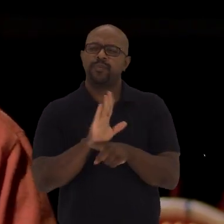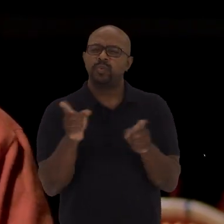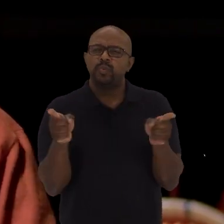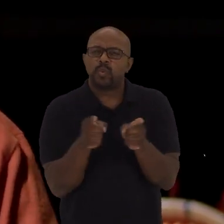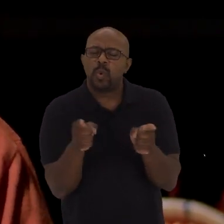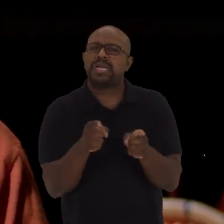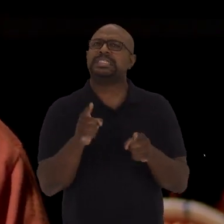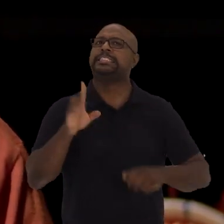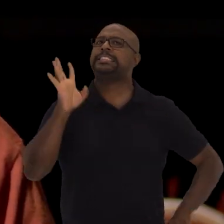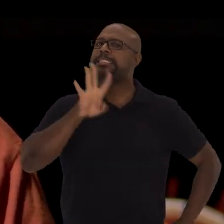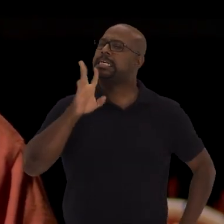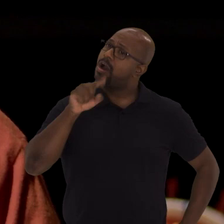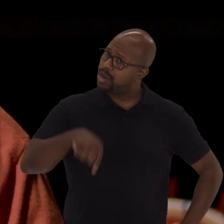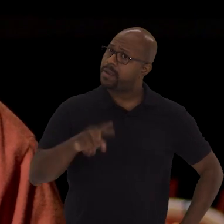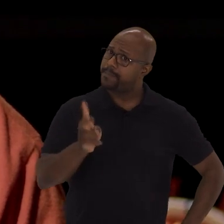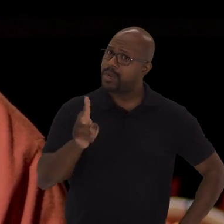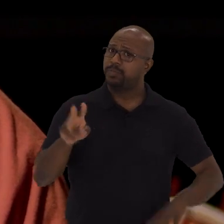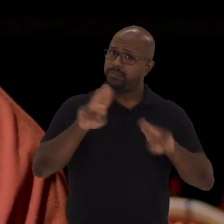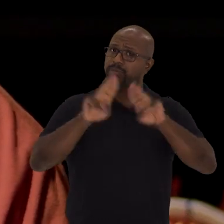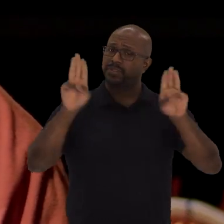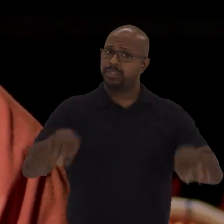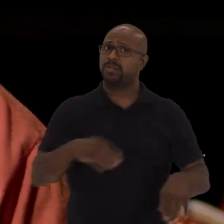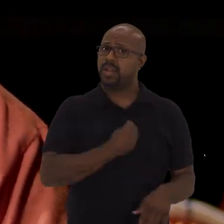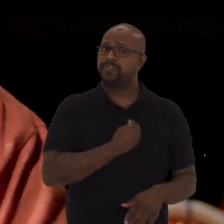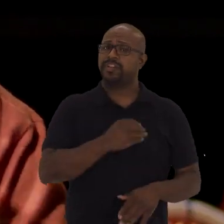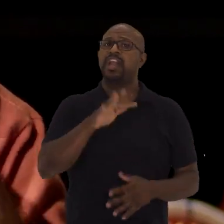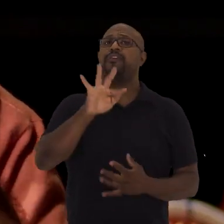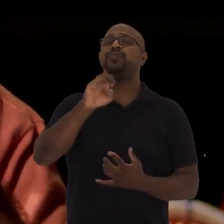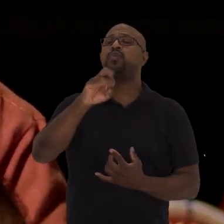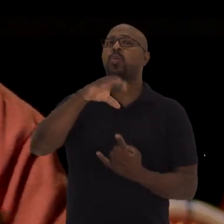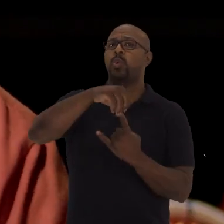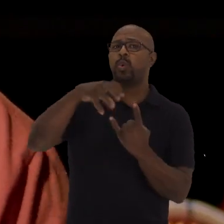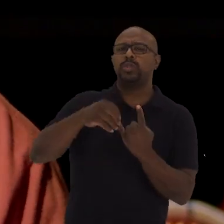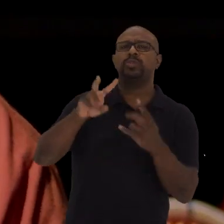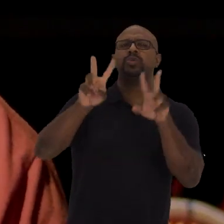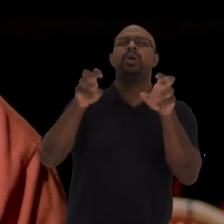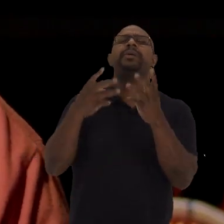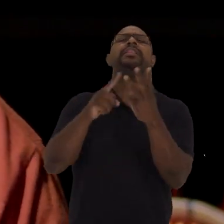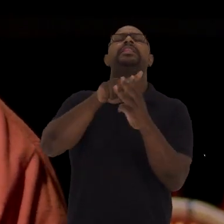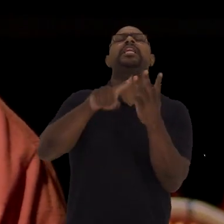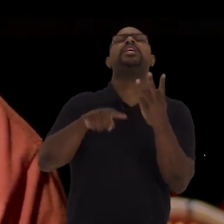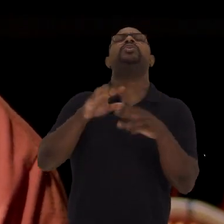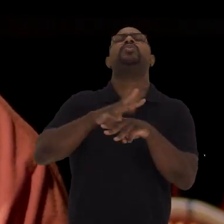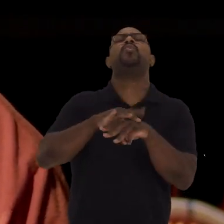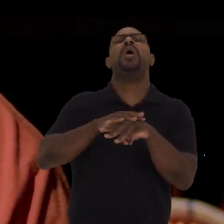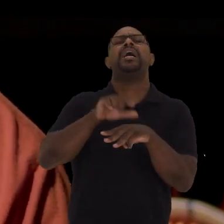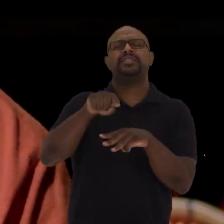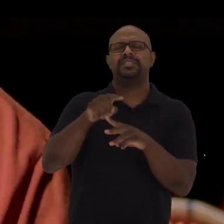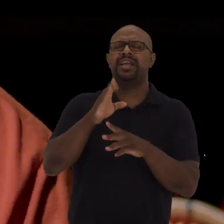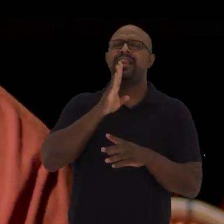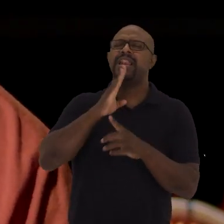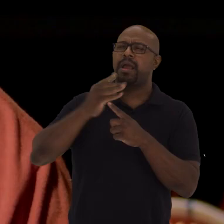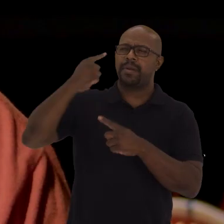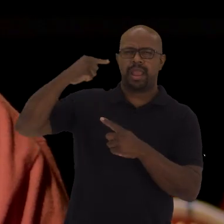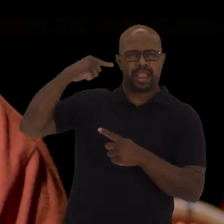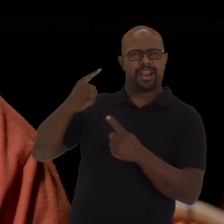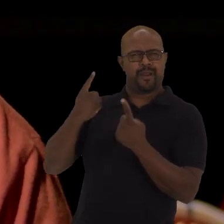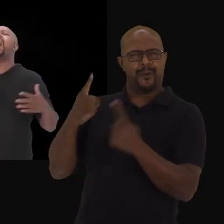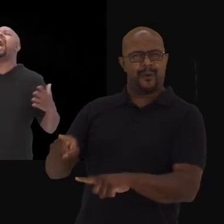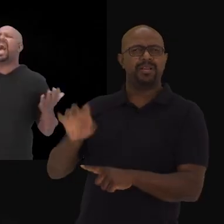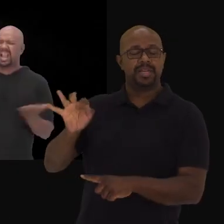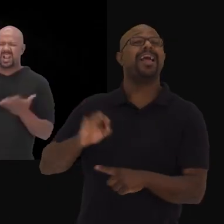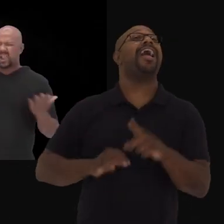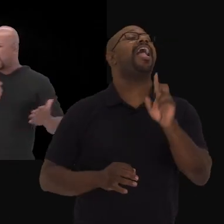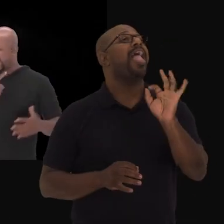Produzido aqui pelo Museu da Vida Fiocruz Sobre aquelas três doenças Lá do início do século XX Que o Oswaldo Cruz Estava combatendo lá